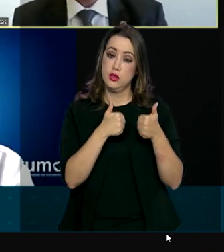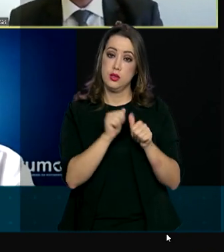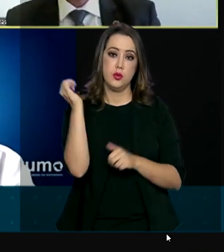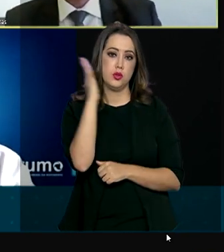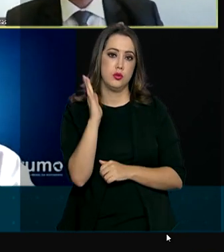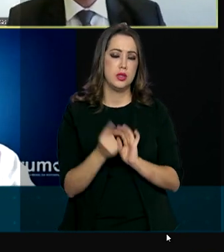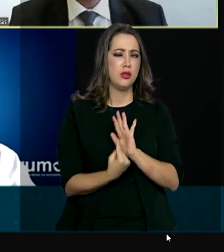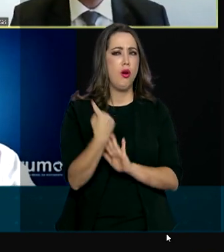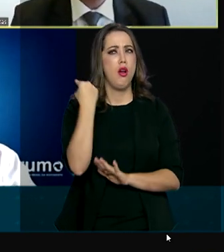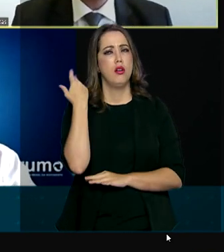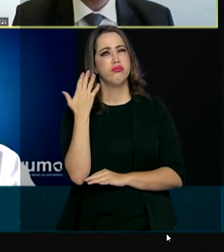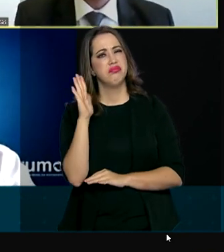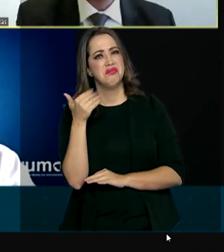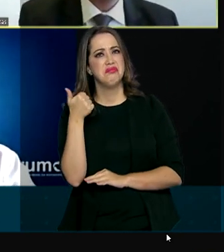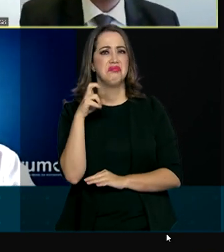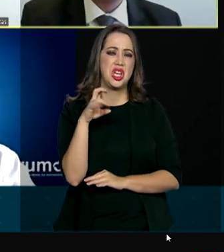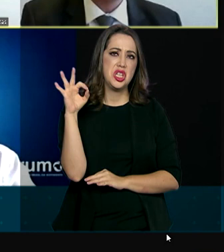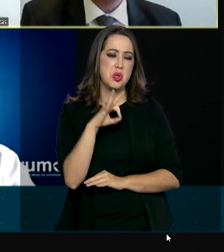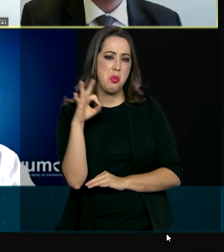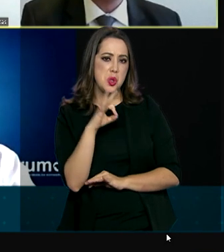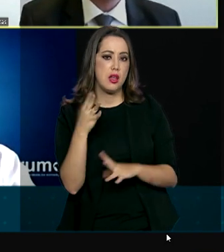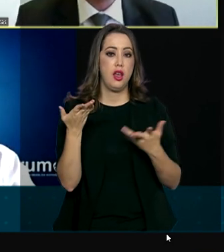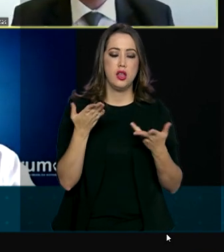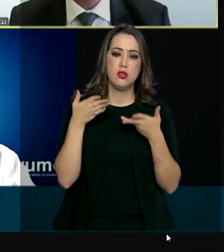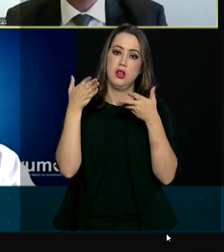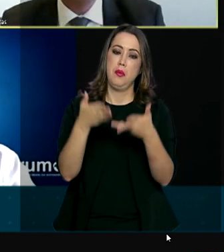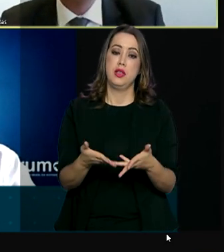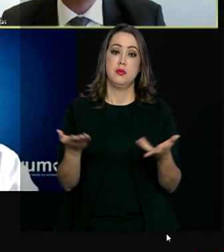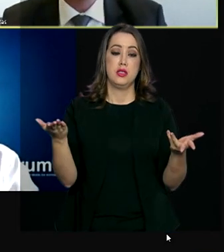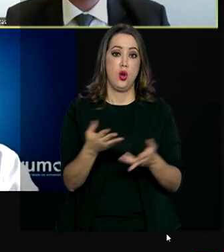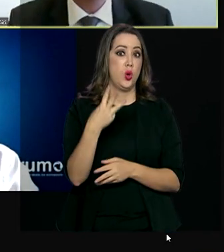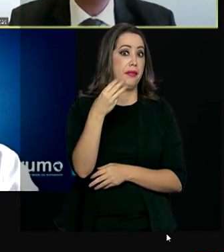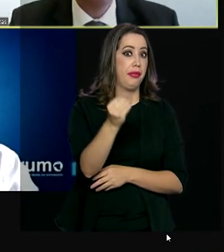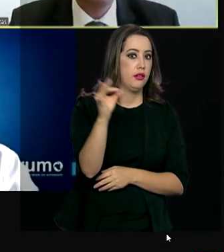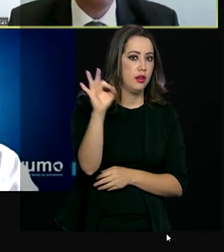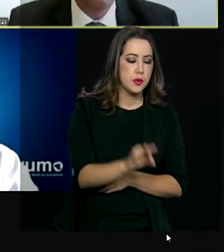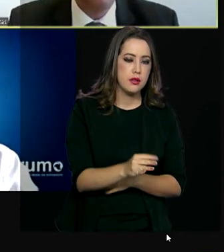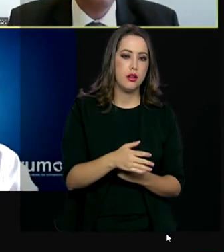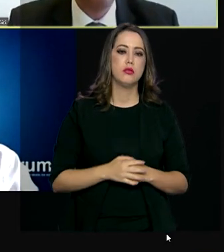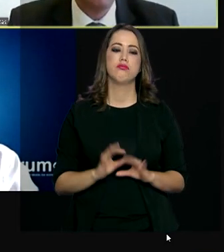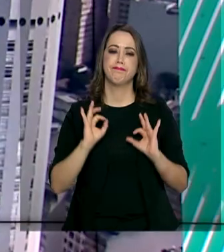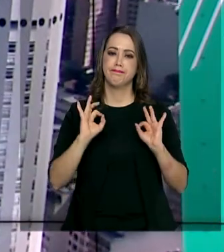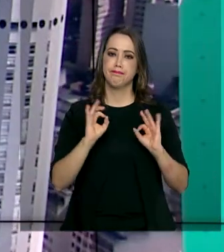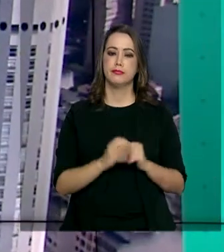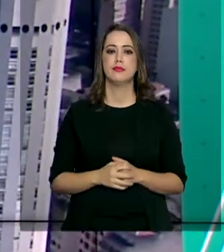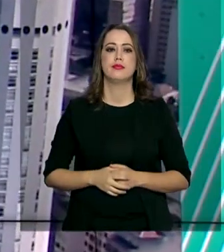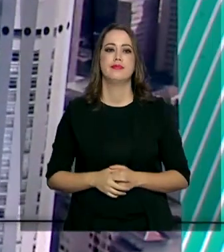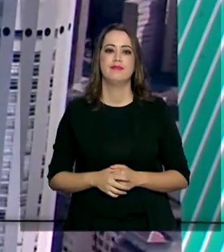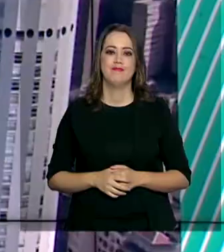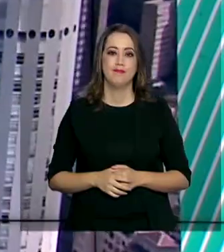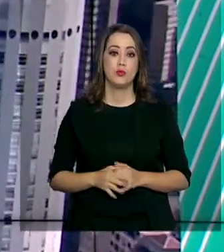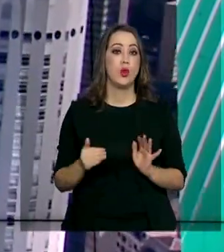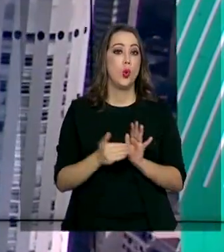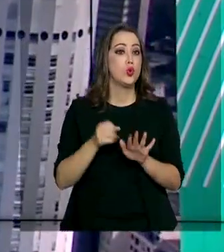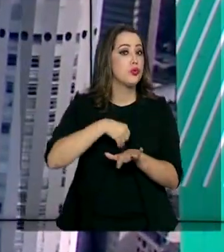sair lá dos nossos 15% de participação no nosso ferroviário, os 30% seguramente. E